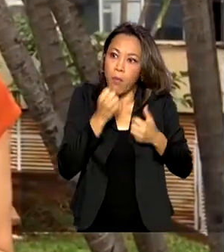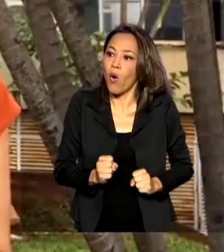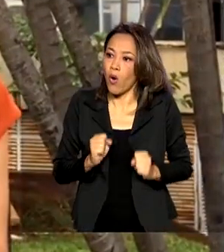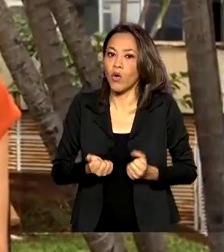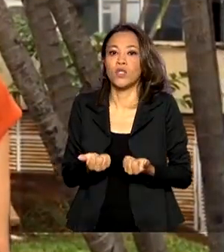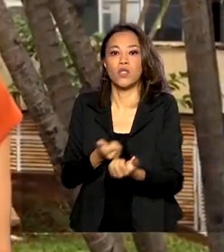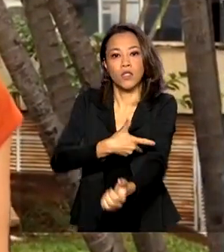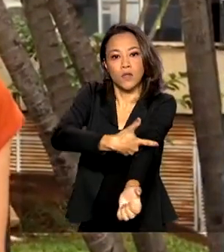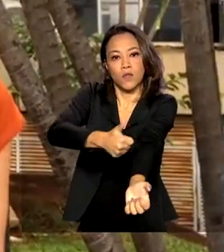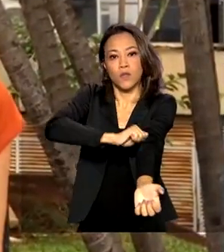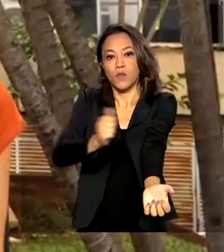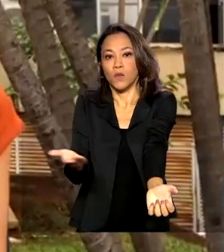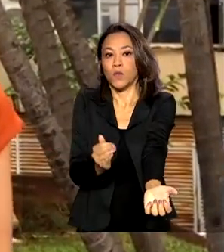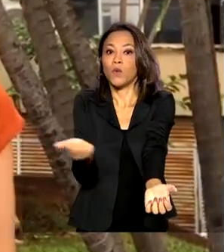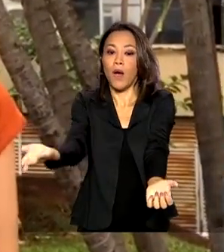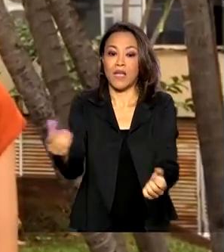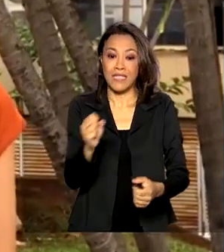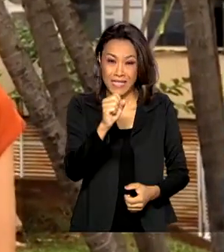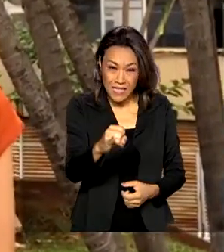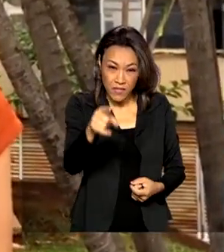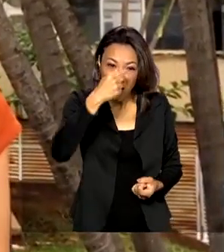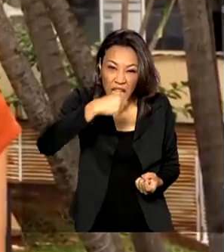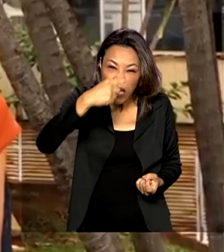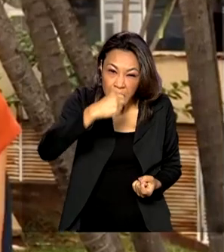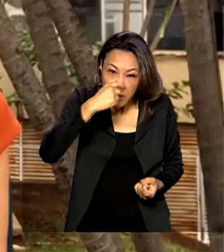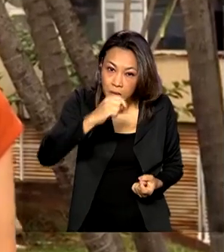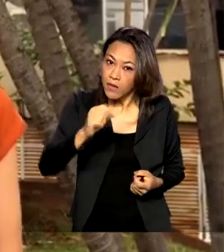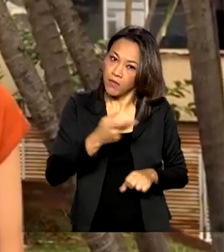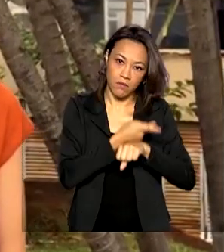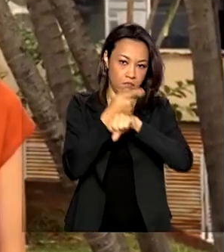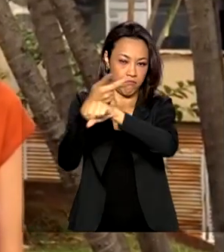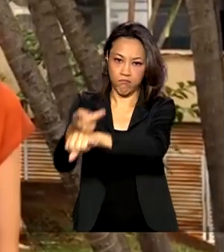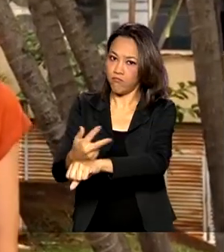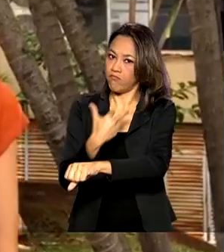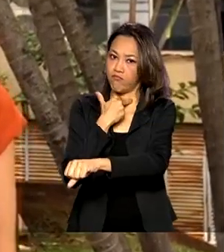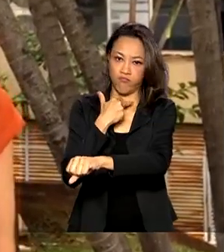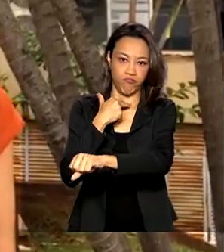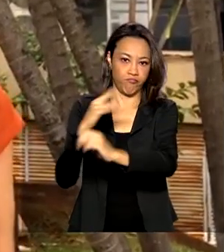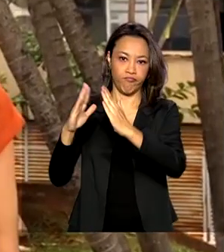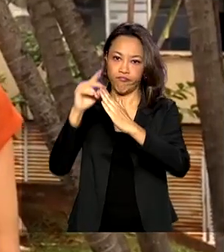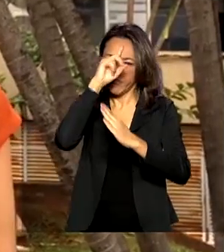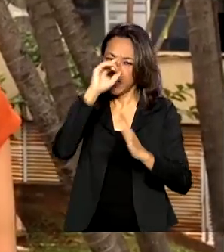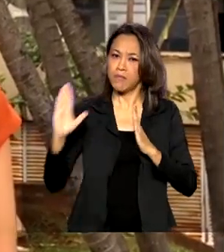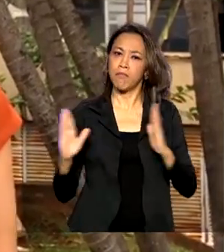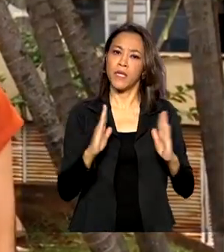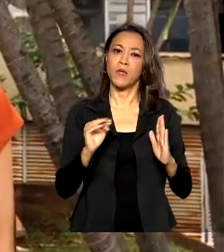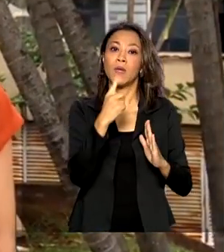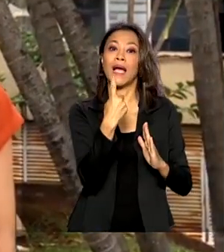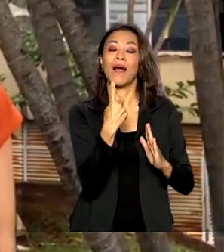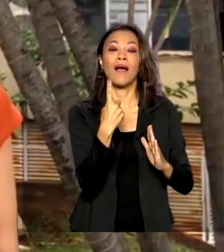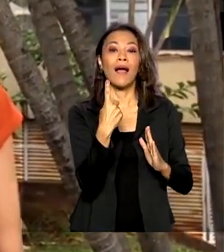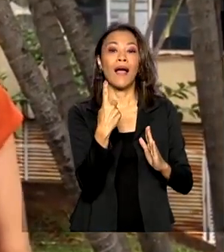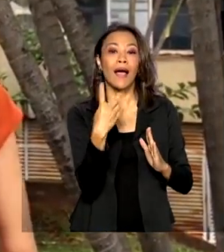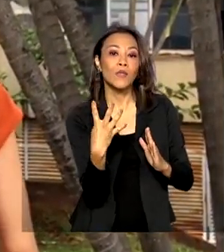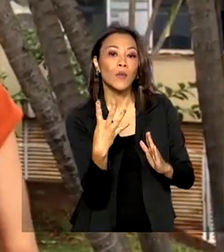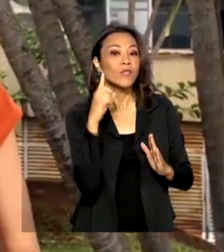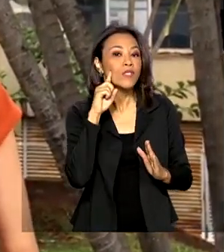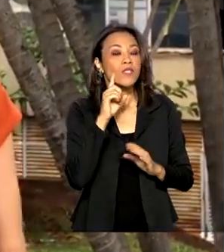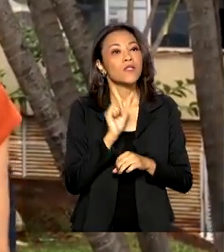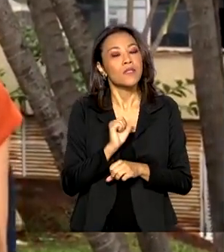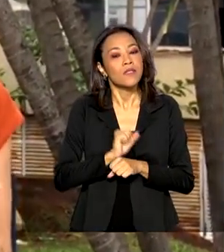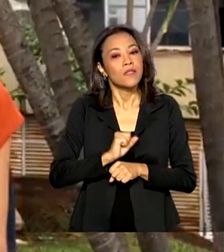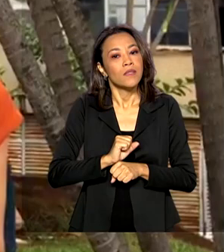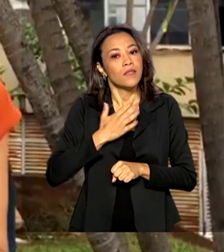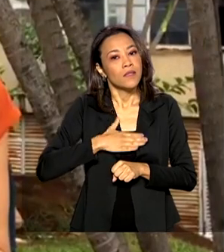sintoma de gripe, não é o momento de ir até o hemocentro. Você precisa aguardar pelo menos 14 dias após o fim dos